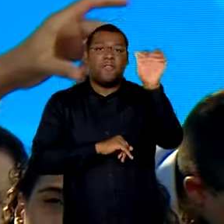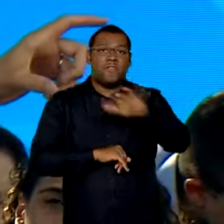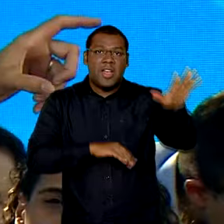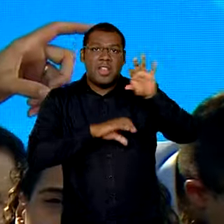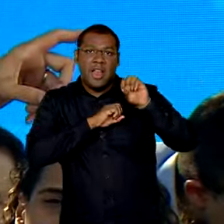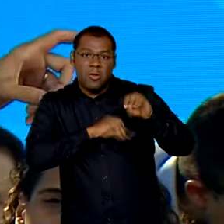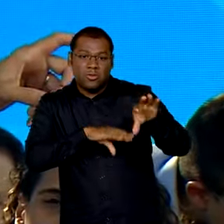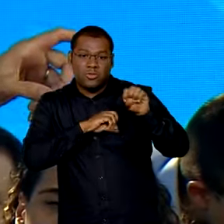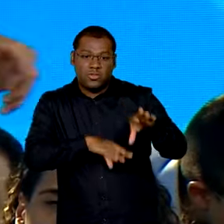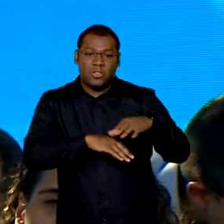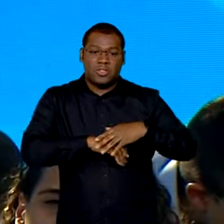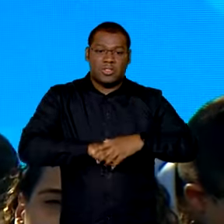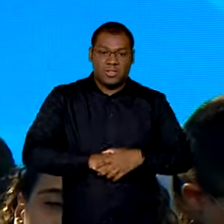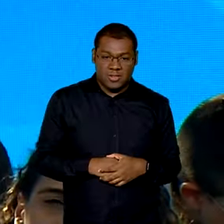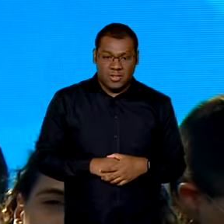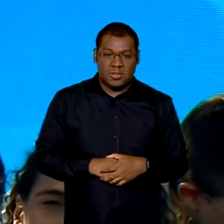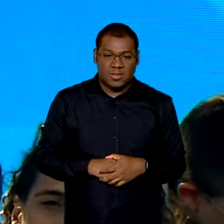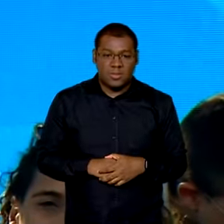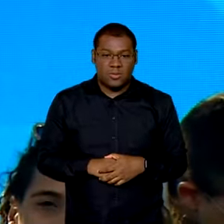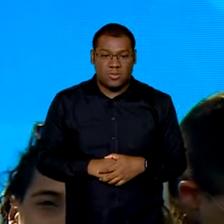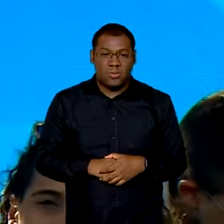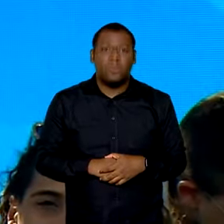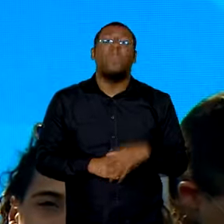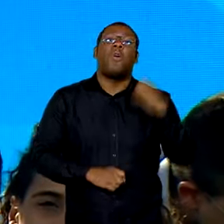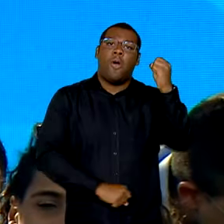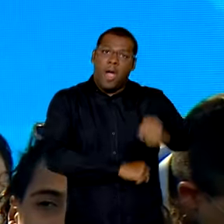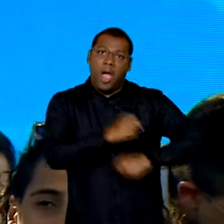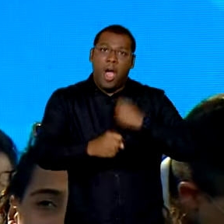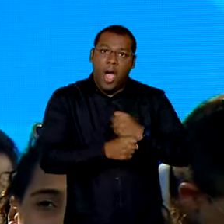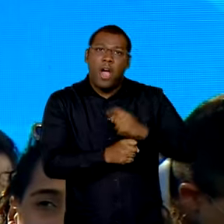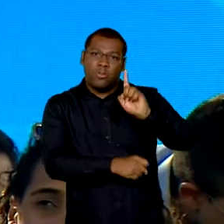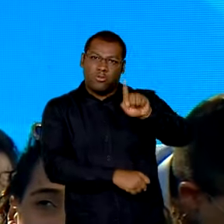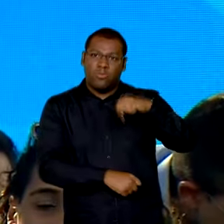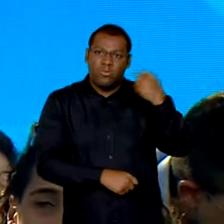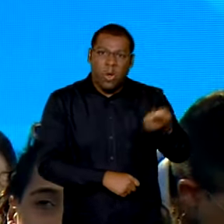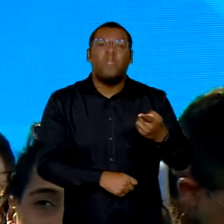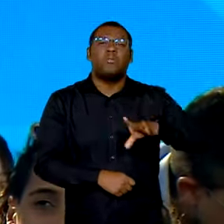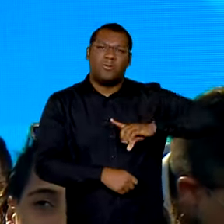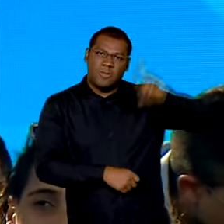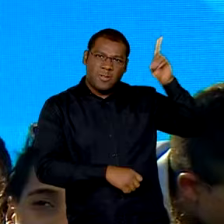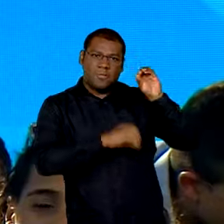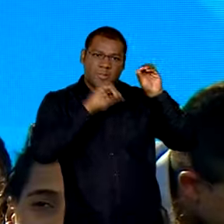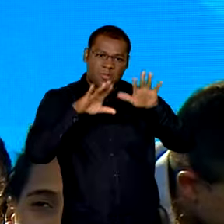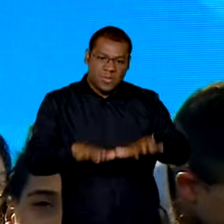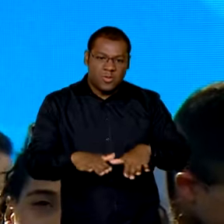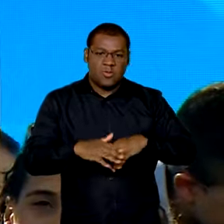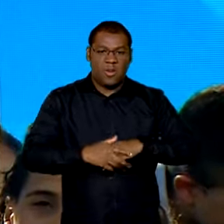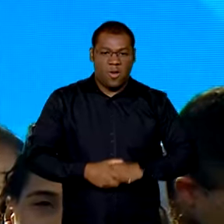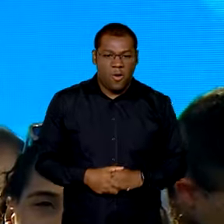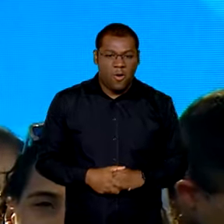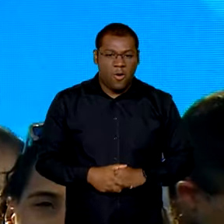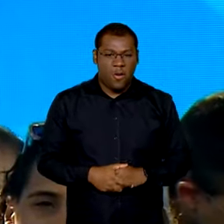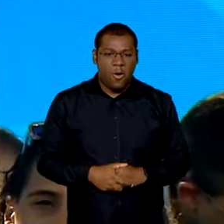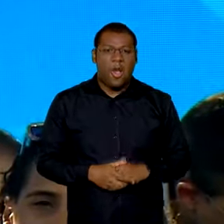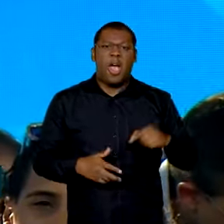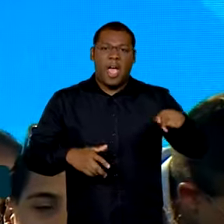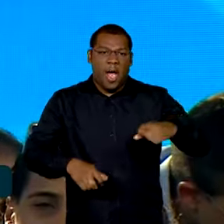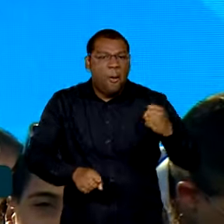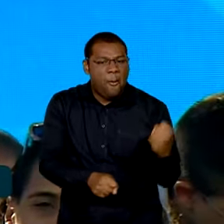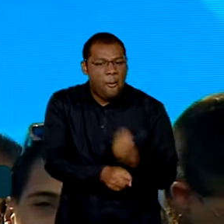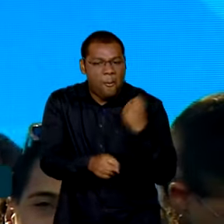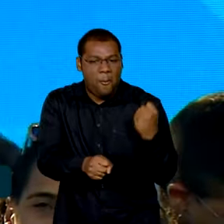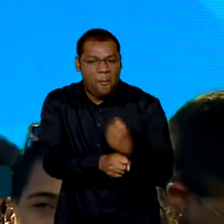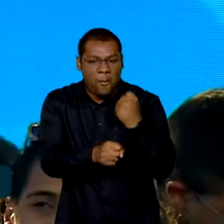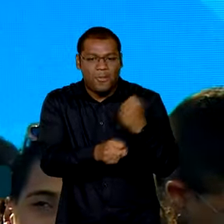containers, pois a partir do ano que vem, se Deus quiser, aqui nós vamos ter um dos mais